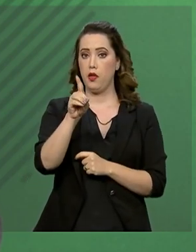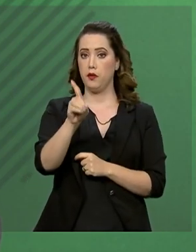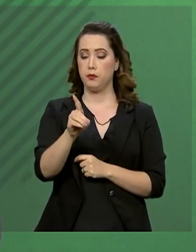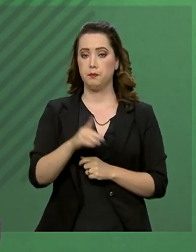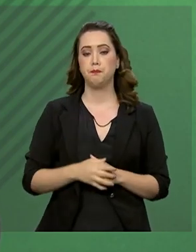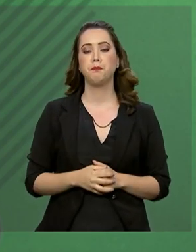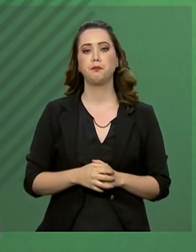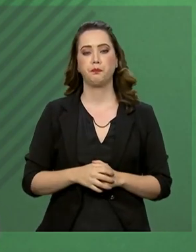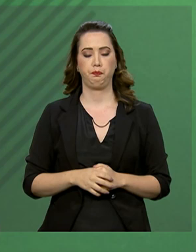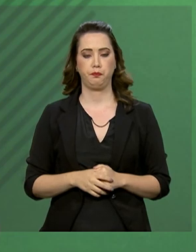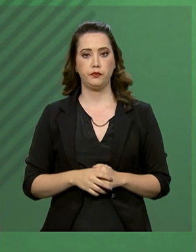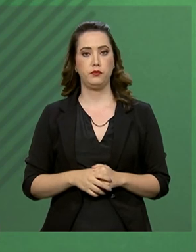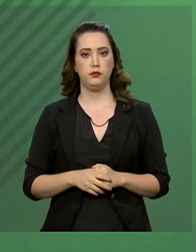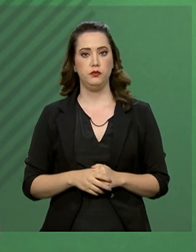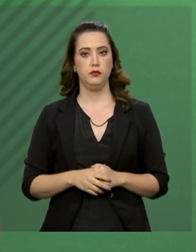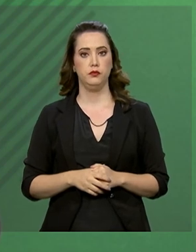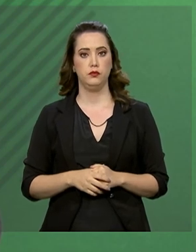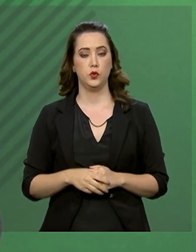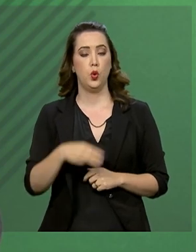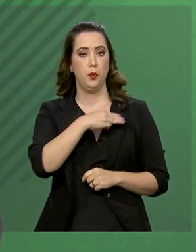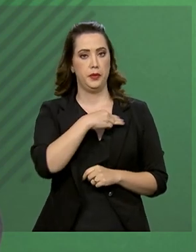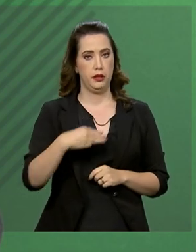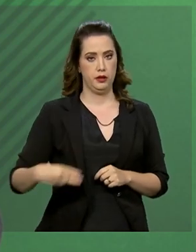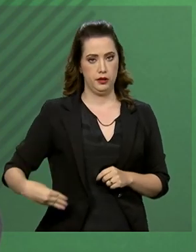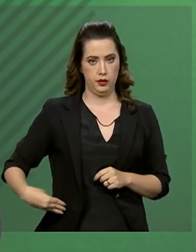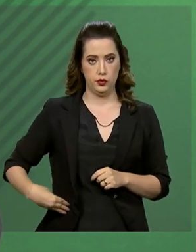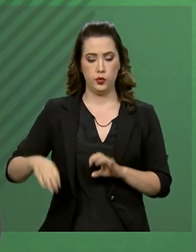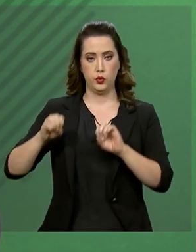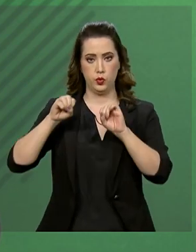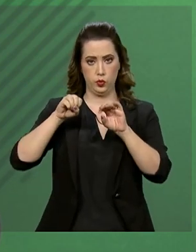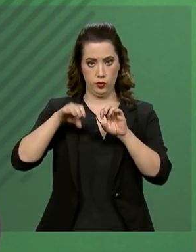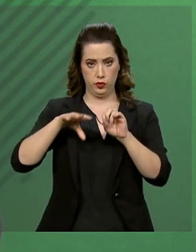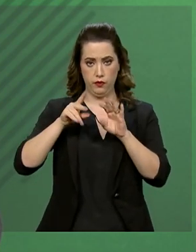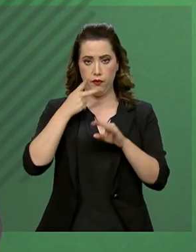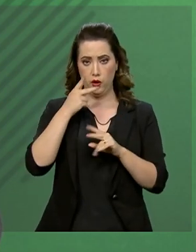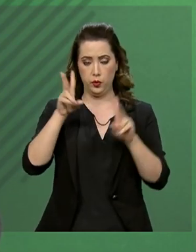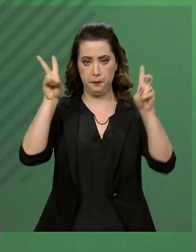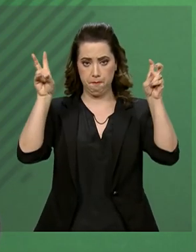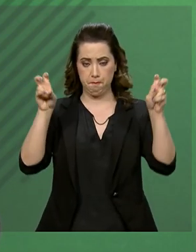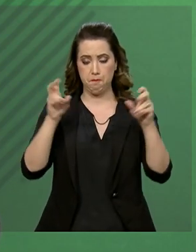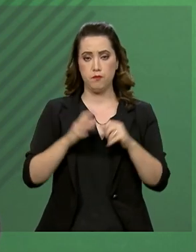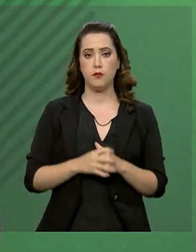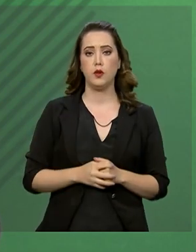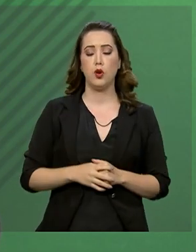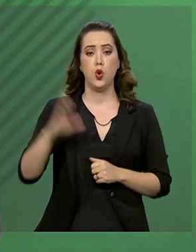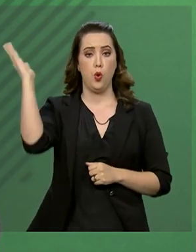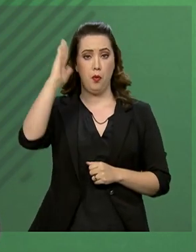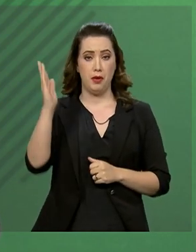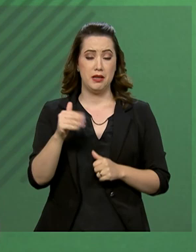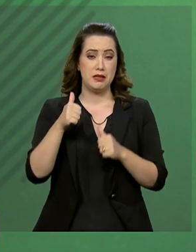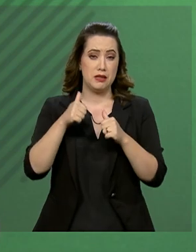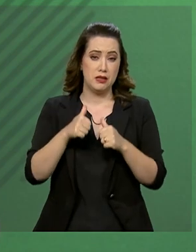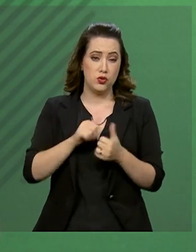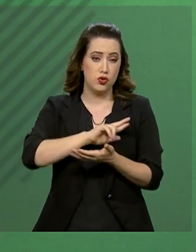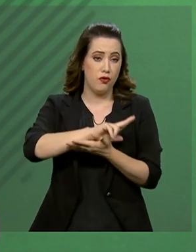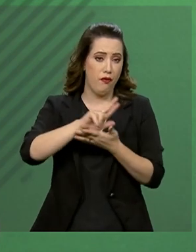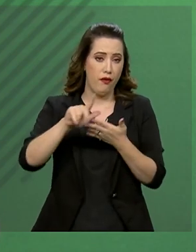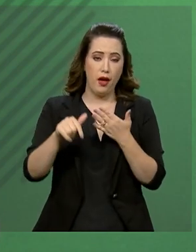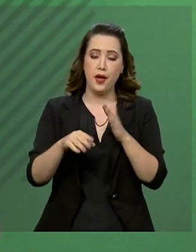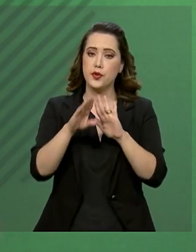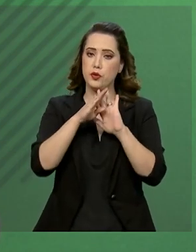Segundo o ministro Abraham Weintraub, abro aspas, o Brasil está cheio de boas